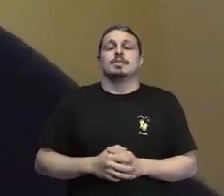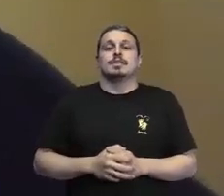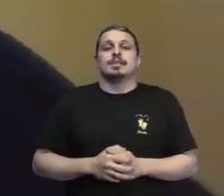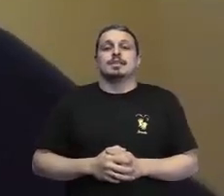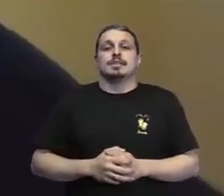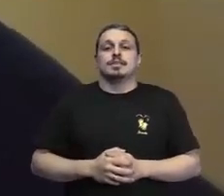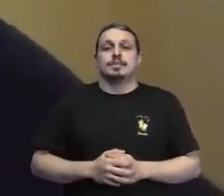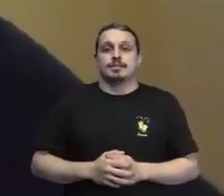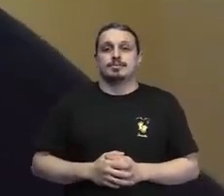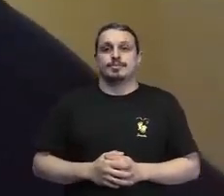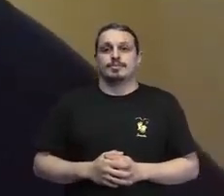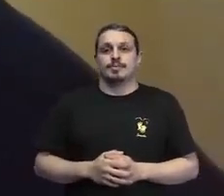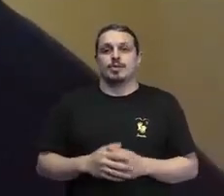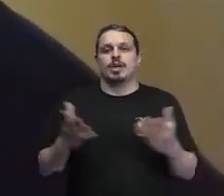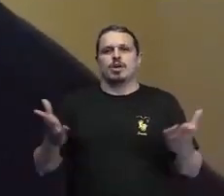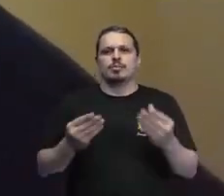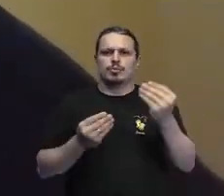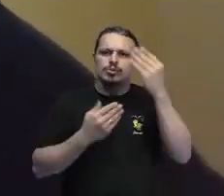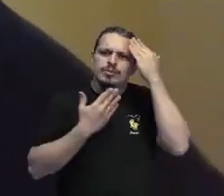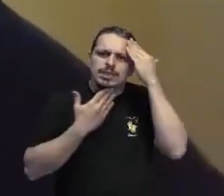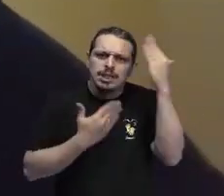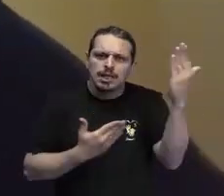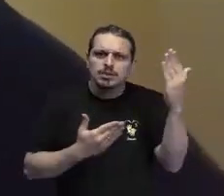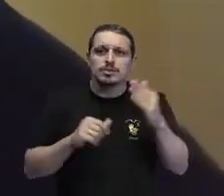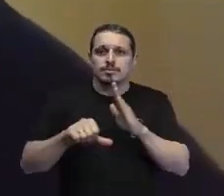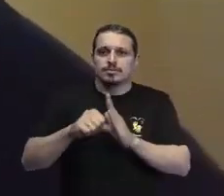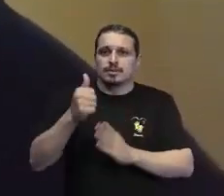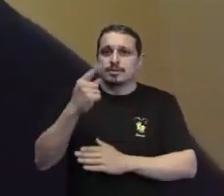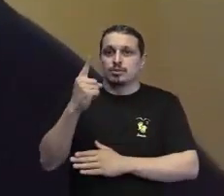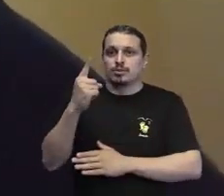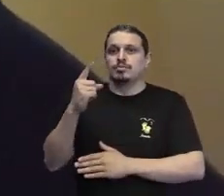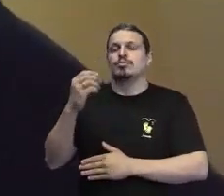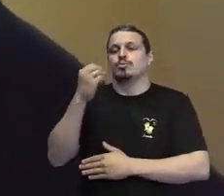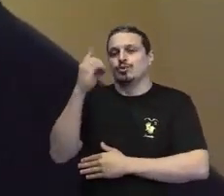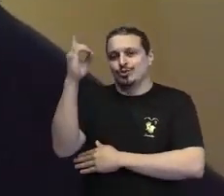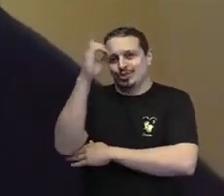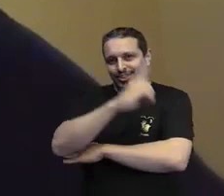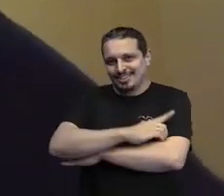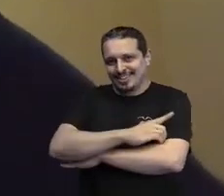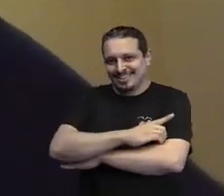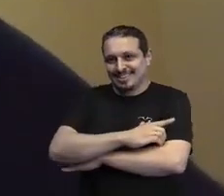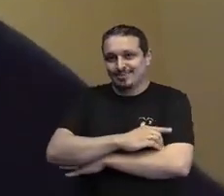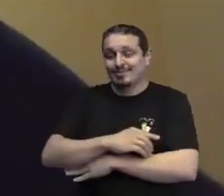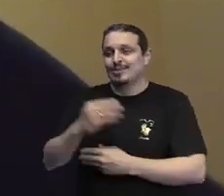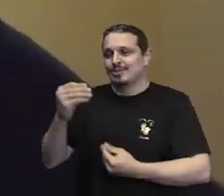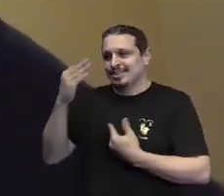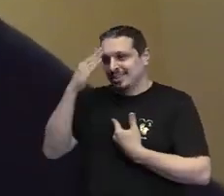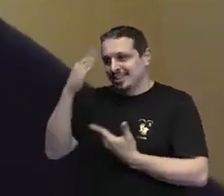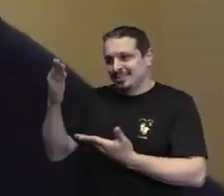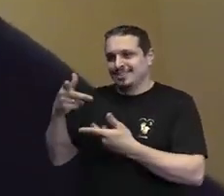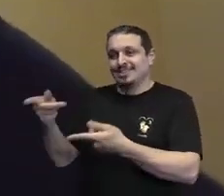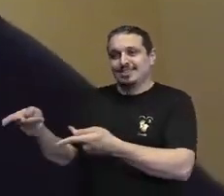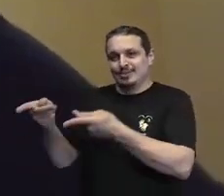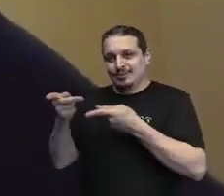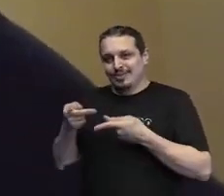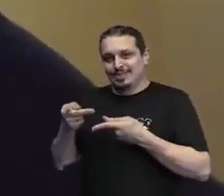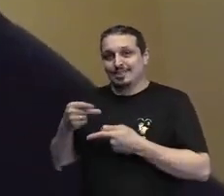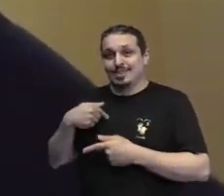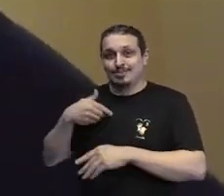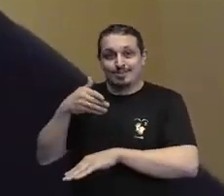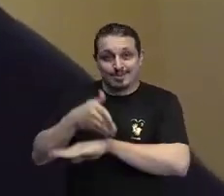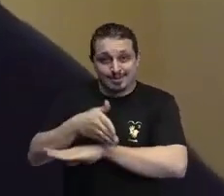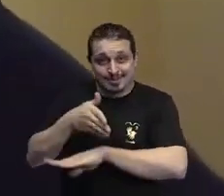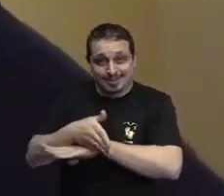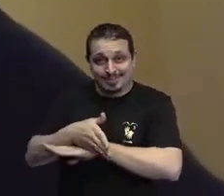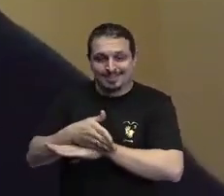Pessoal, obrigado. Primeiramente, bom dia. Gostaria muito de agradecer o convite para estar aqui, falando nesse